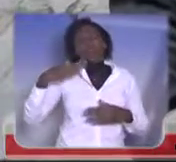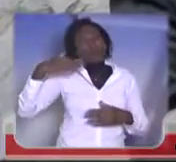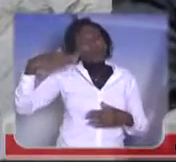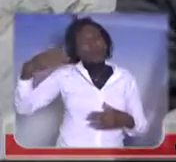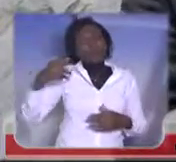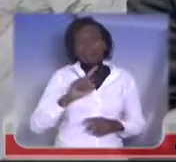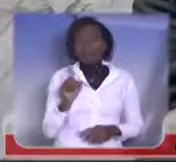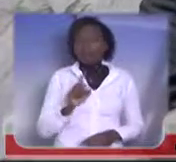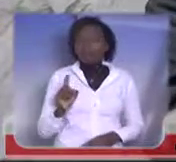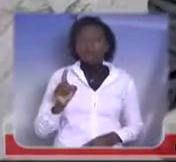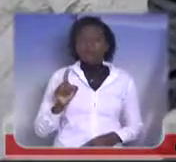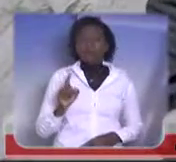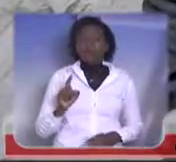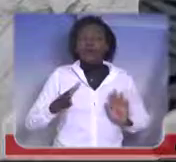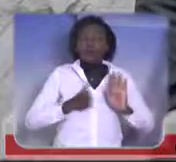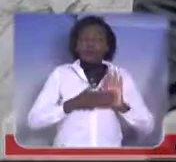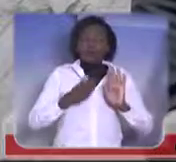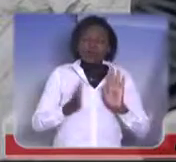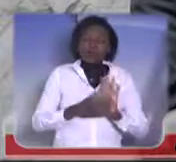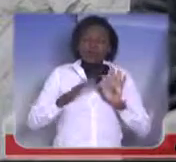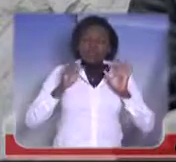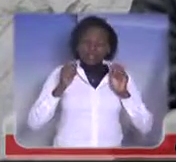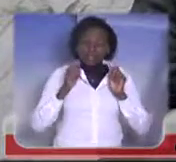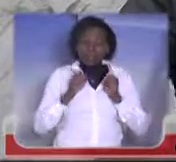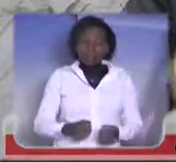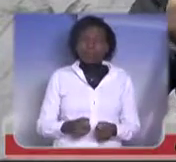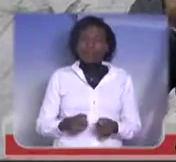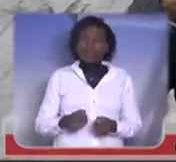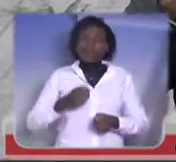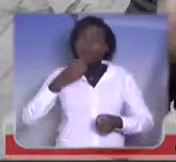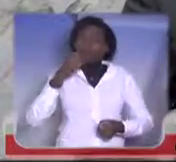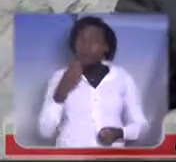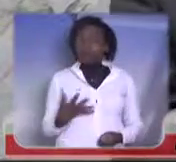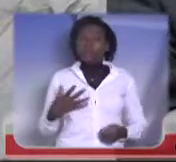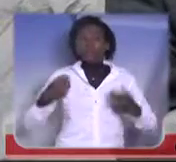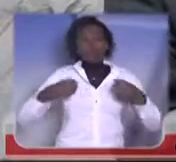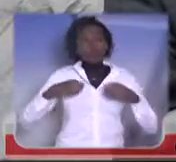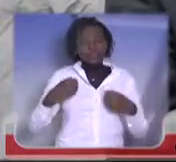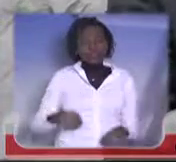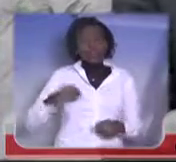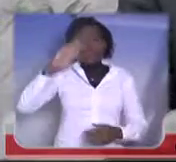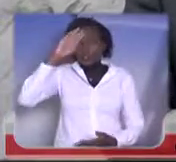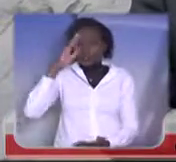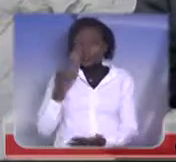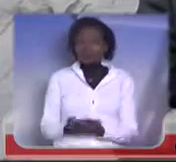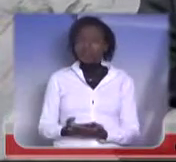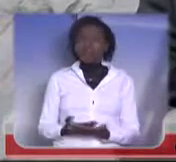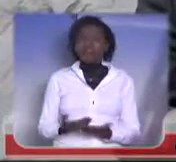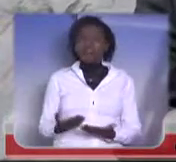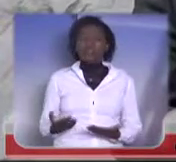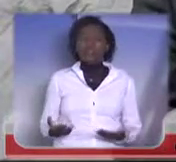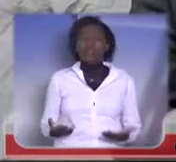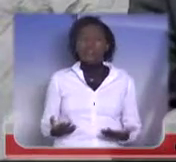realmente uma proposta concreta, uma confiança, uma,